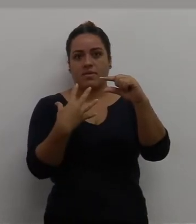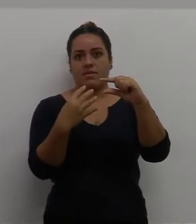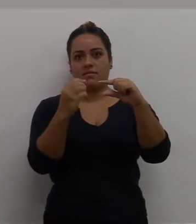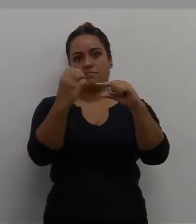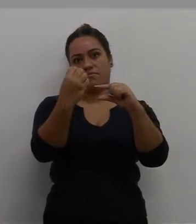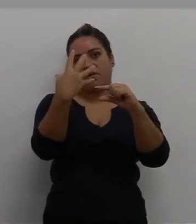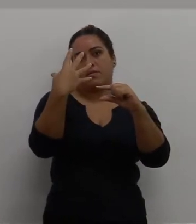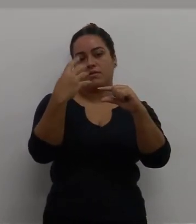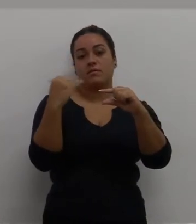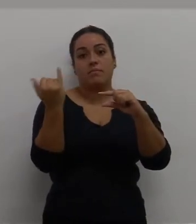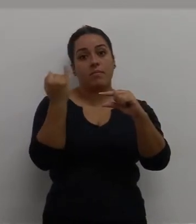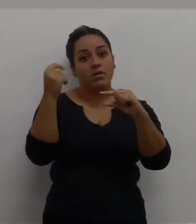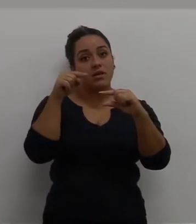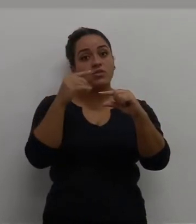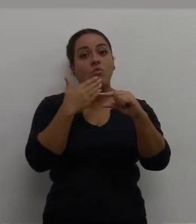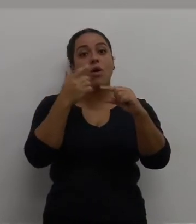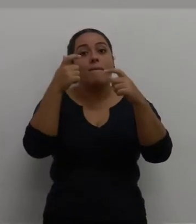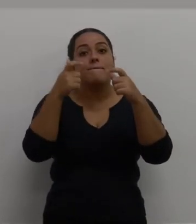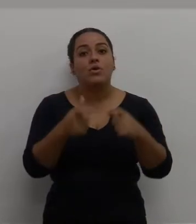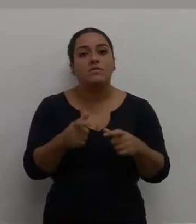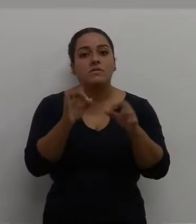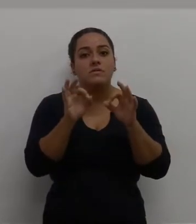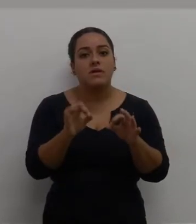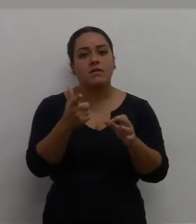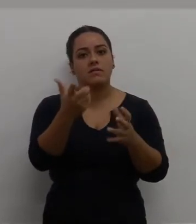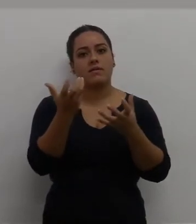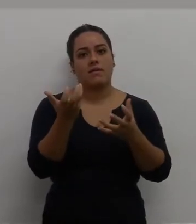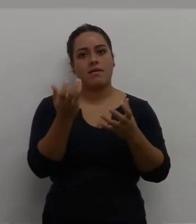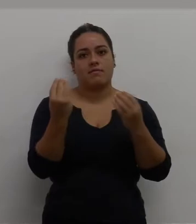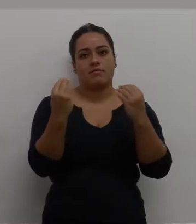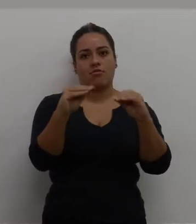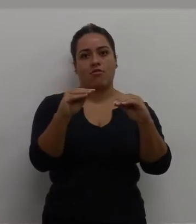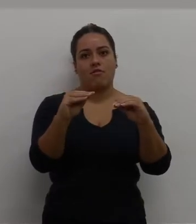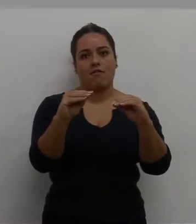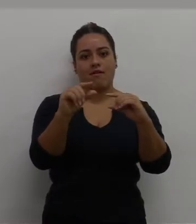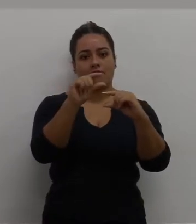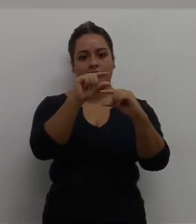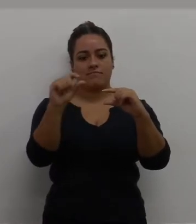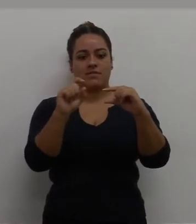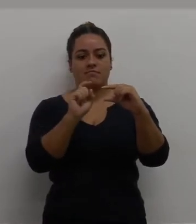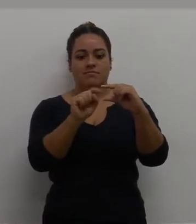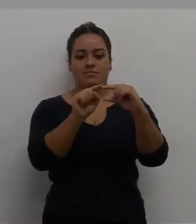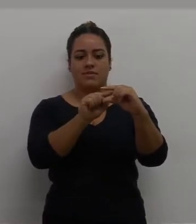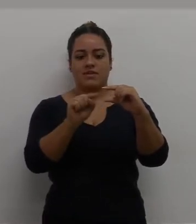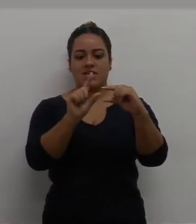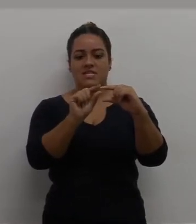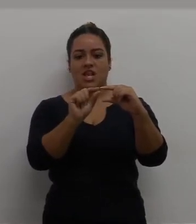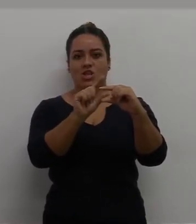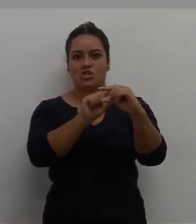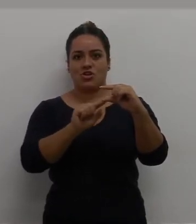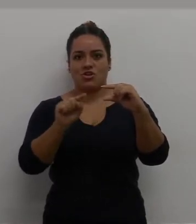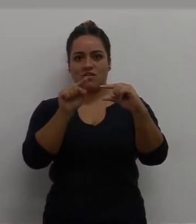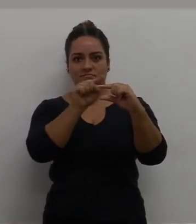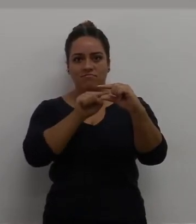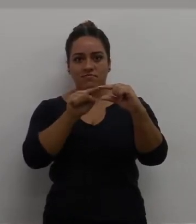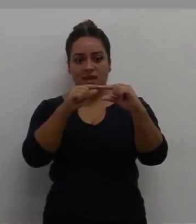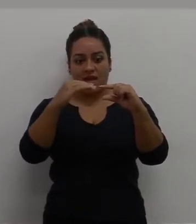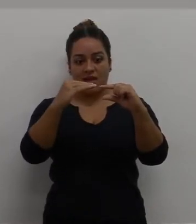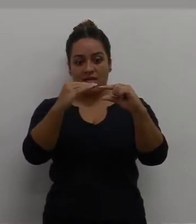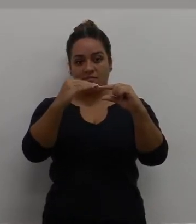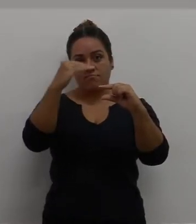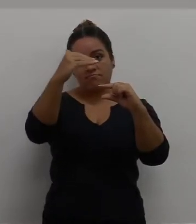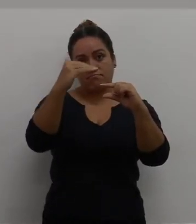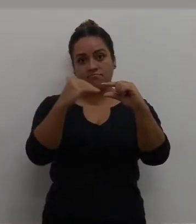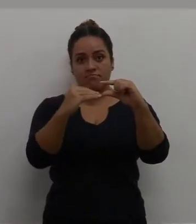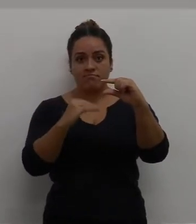inserir ali, ok? Muito importante, então, a posição onde você clica, a célula que você seleciona, porque é a